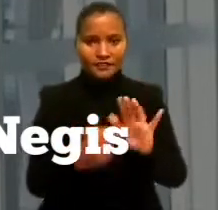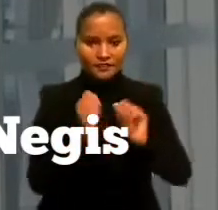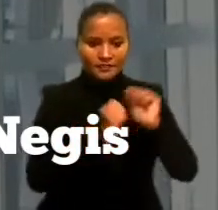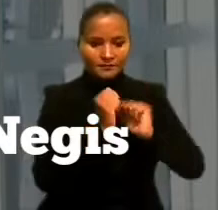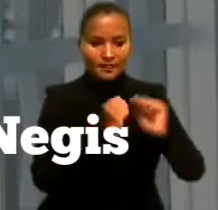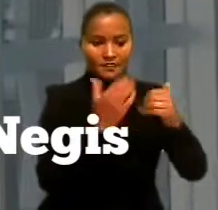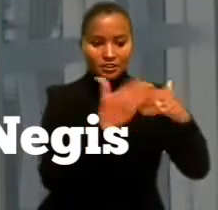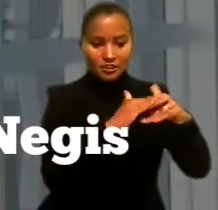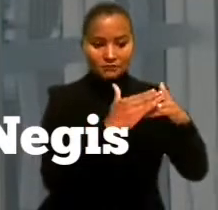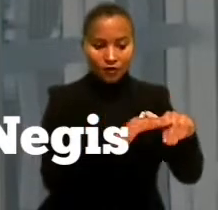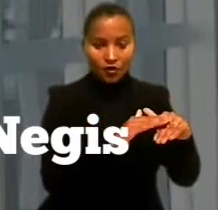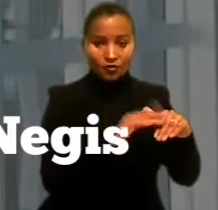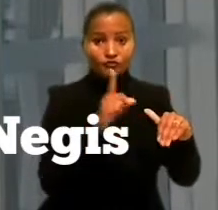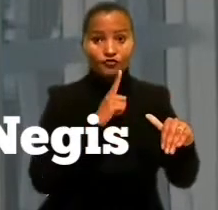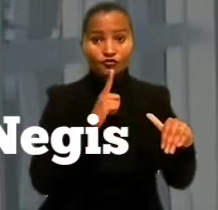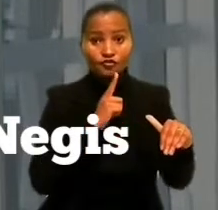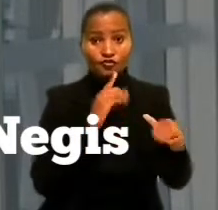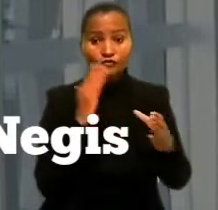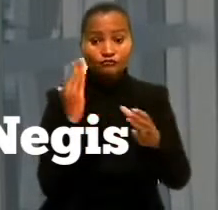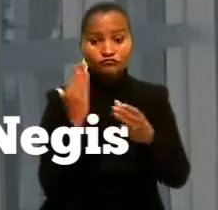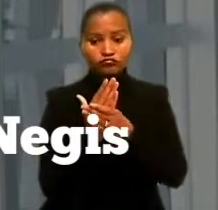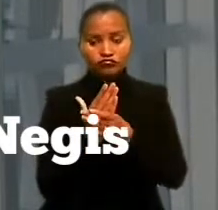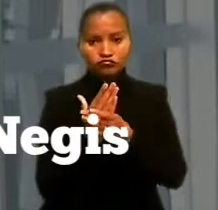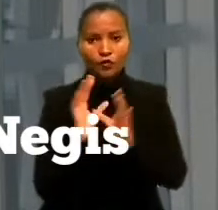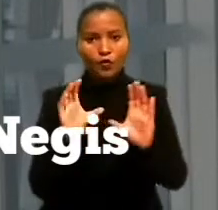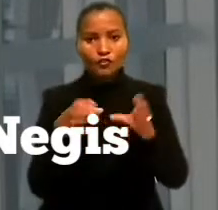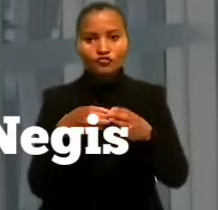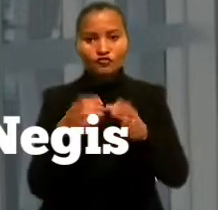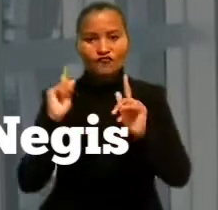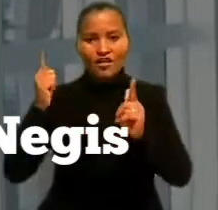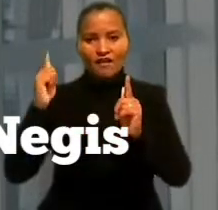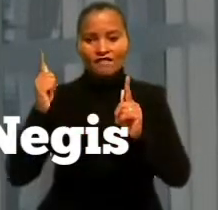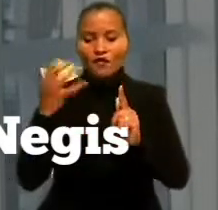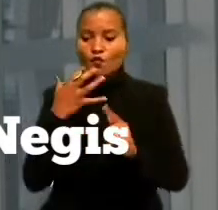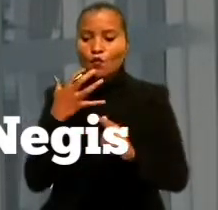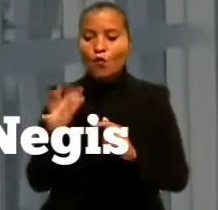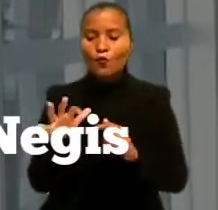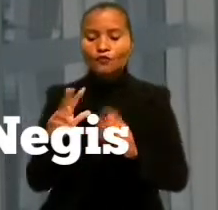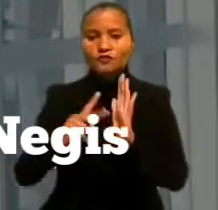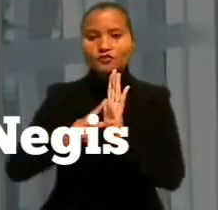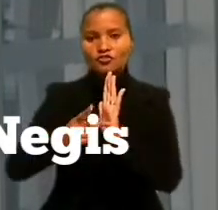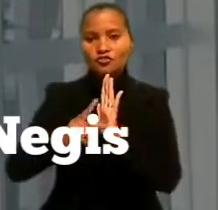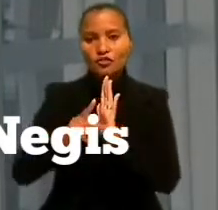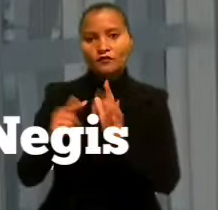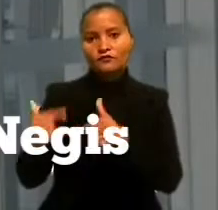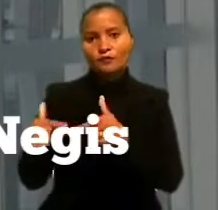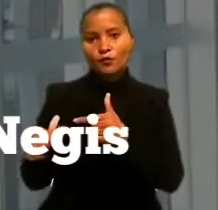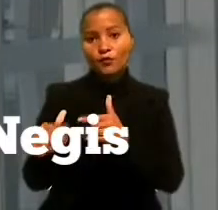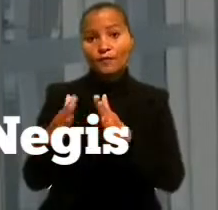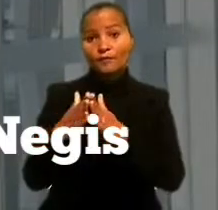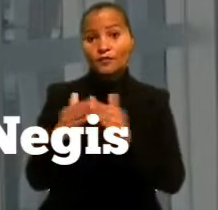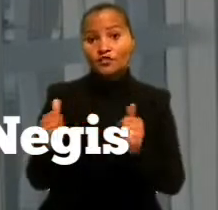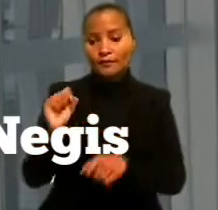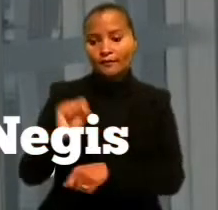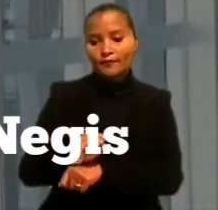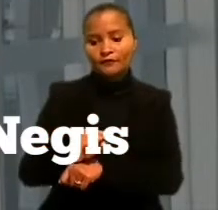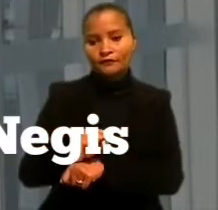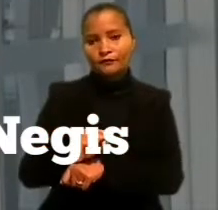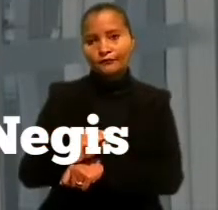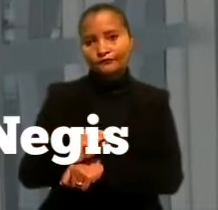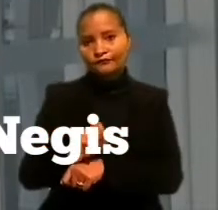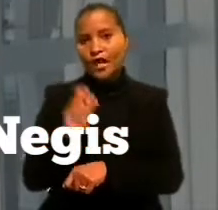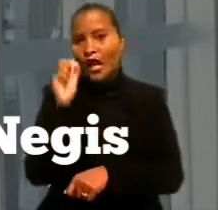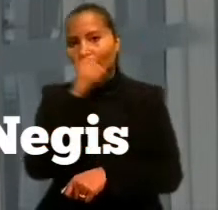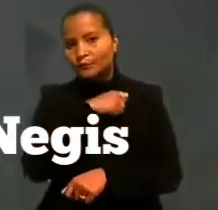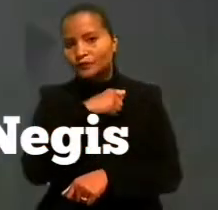transportes urbanos havia ingressado com dissídio coletivo de greve contra o Sindicato dos Trabalhadores, pedindo que a paralisação fosse